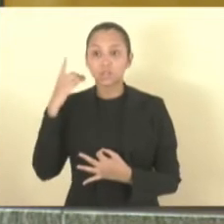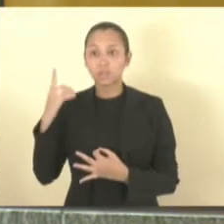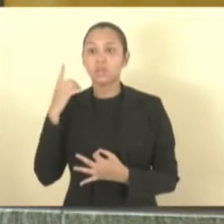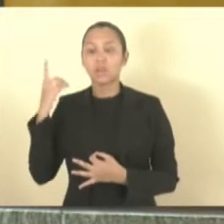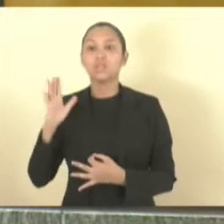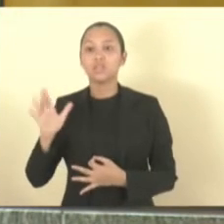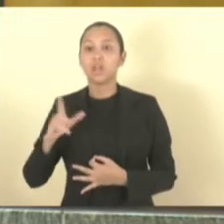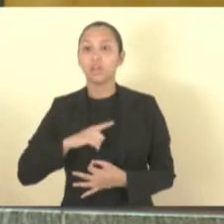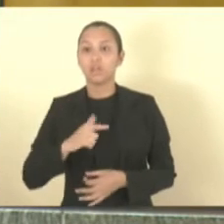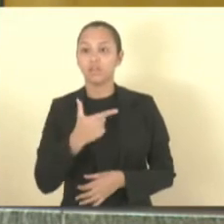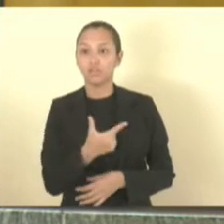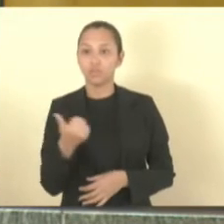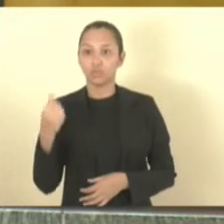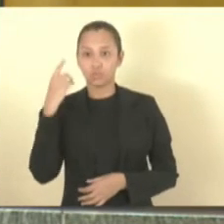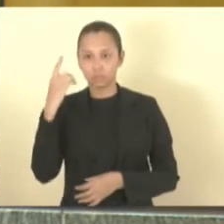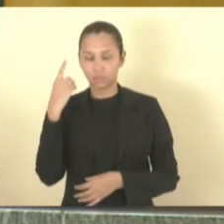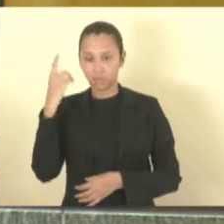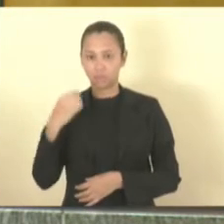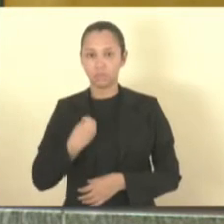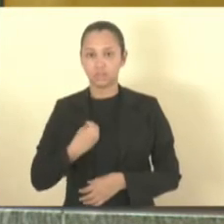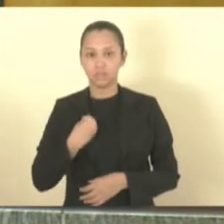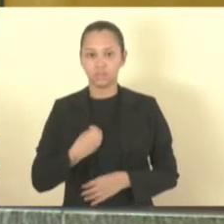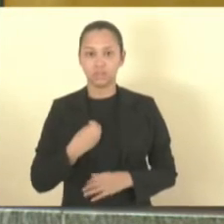21 deputados presentes.